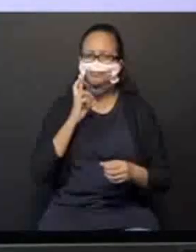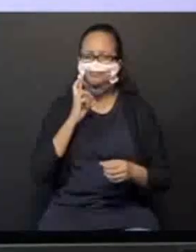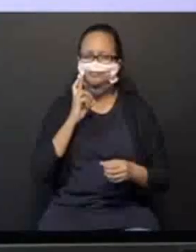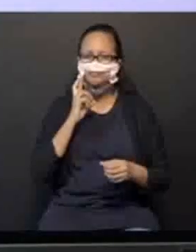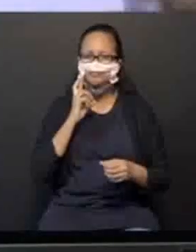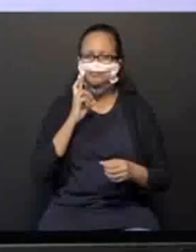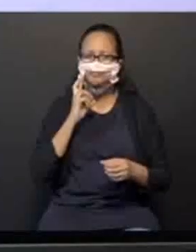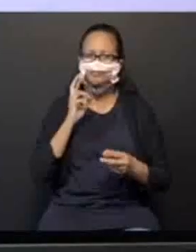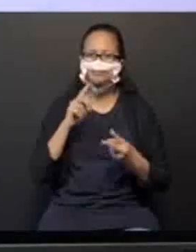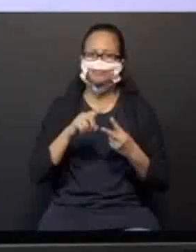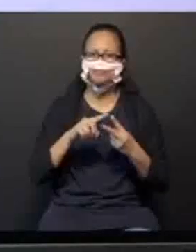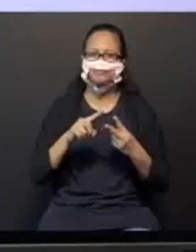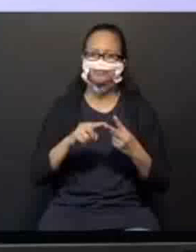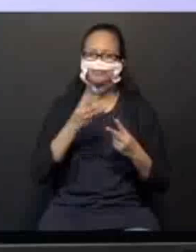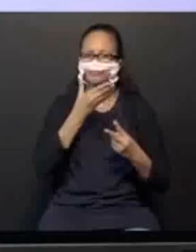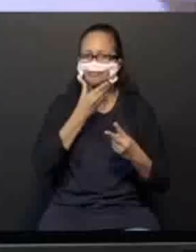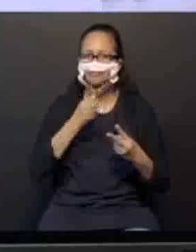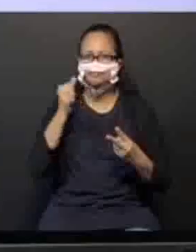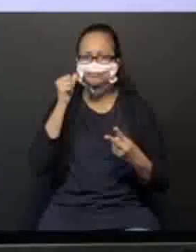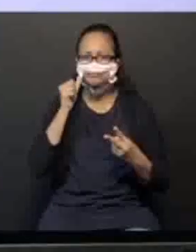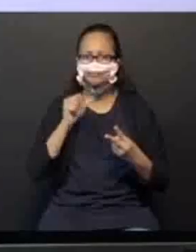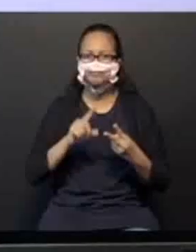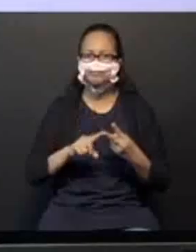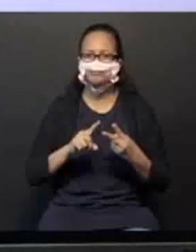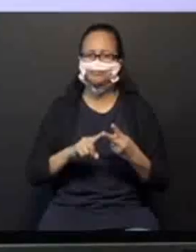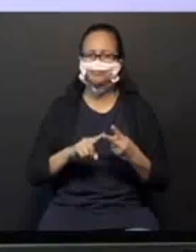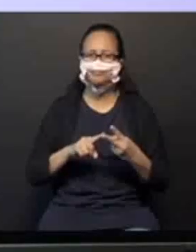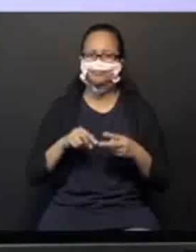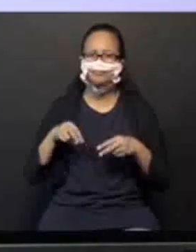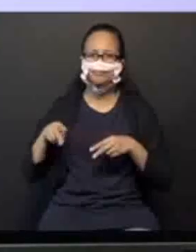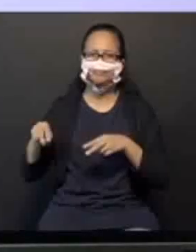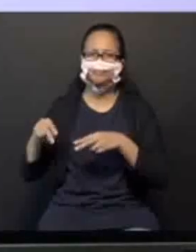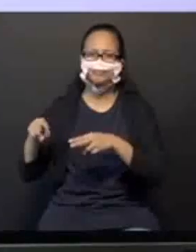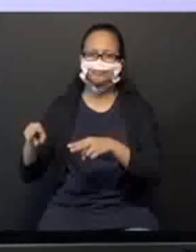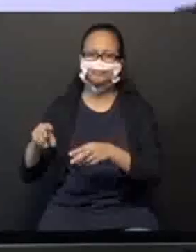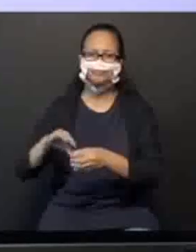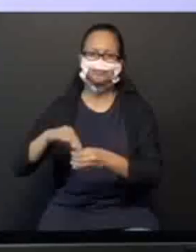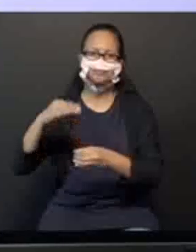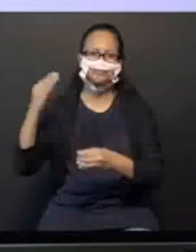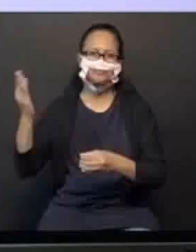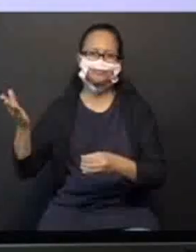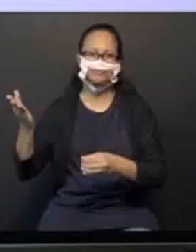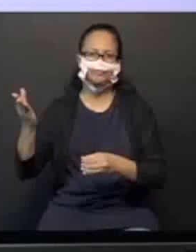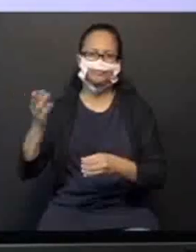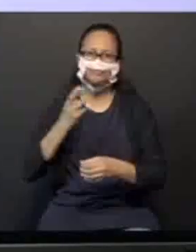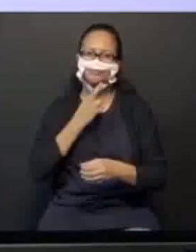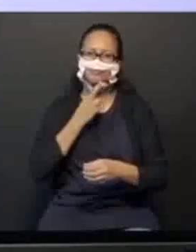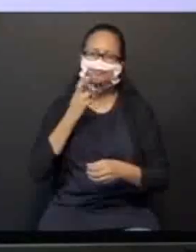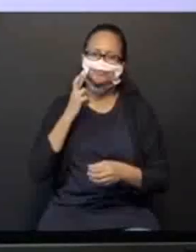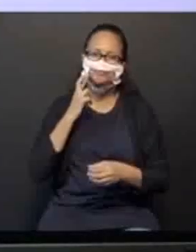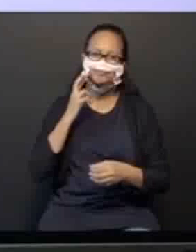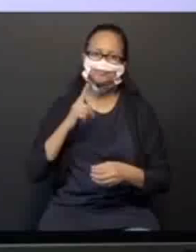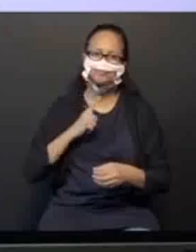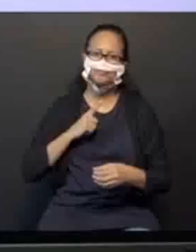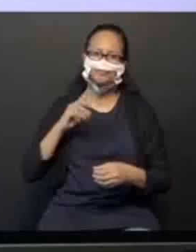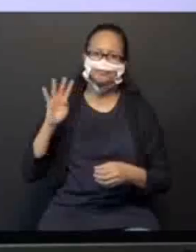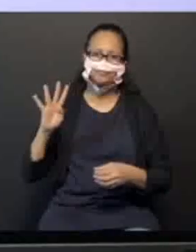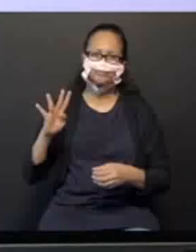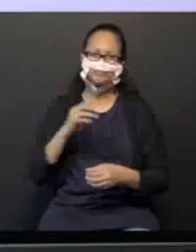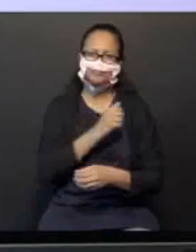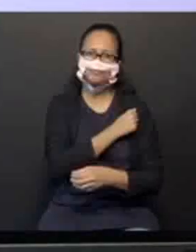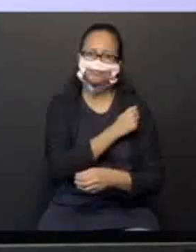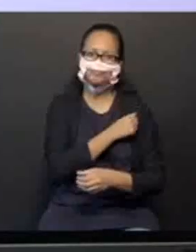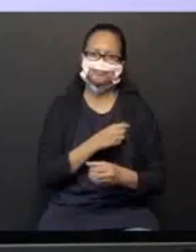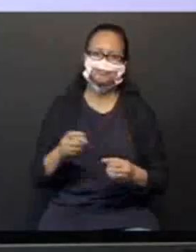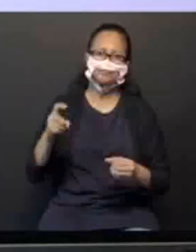O homem e a mulher estão caminhando fora do refeitório. Há quatro alunos dentro